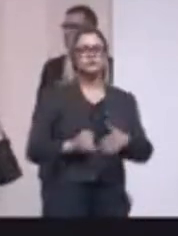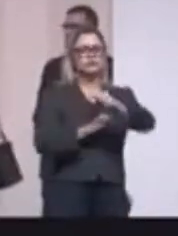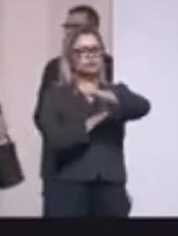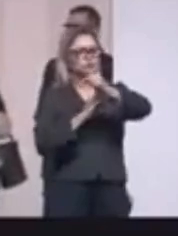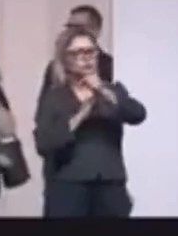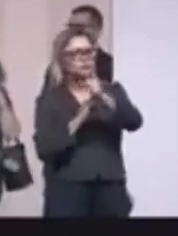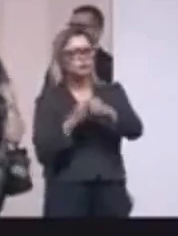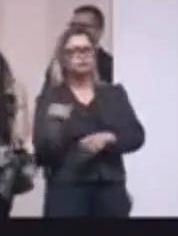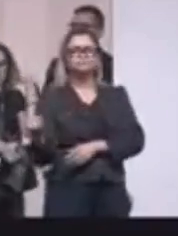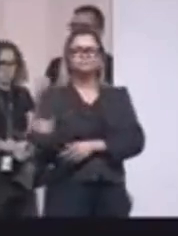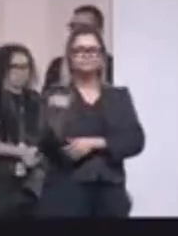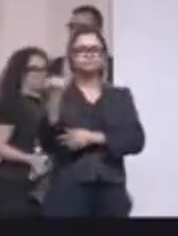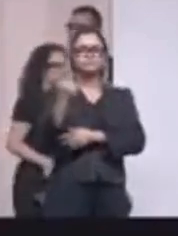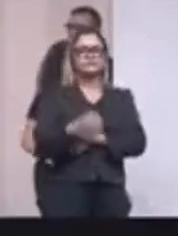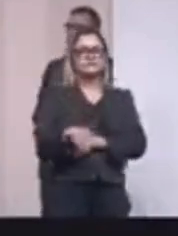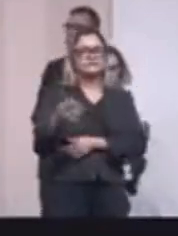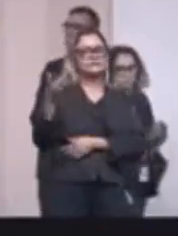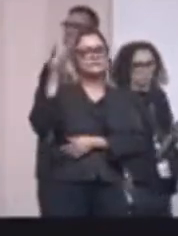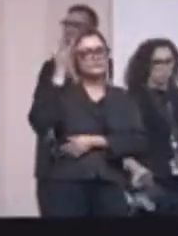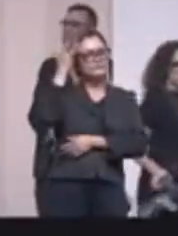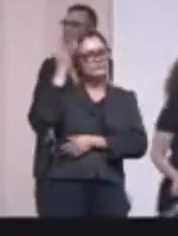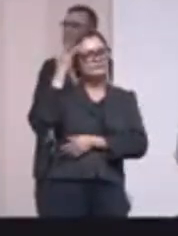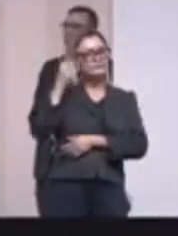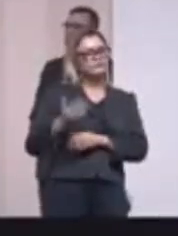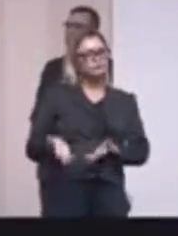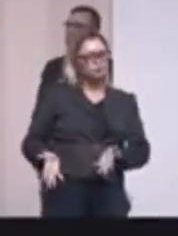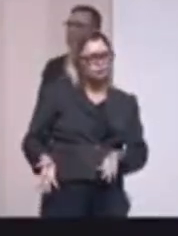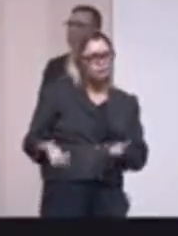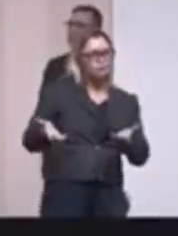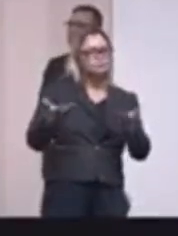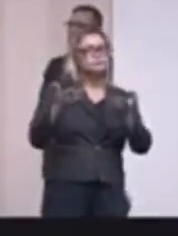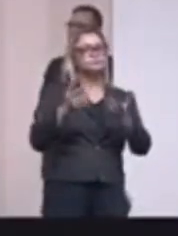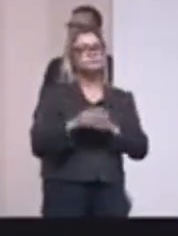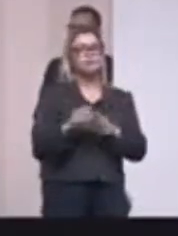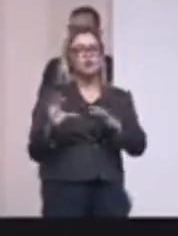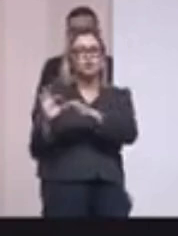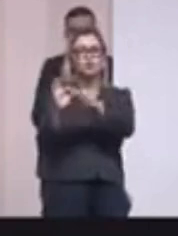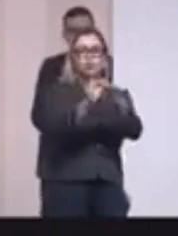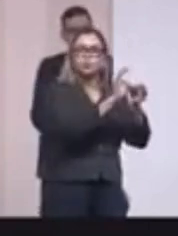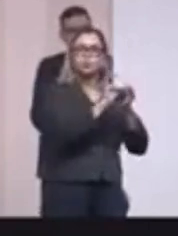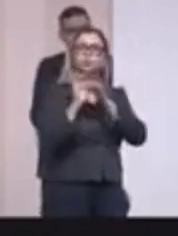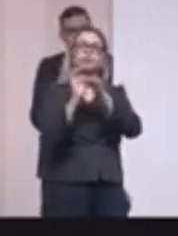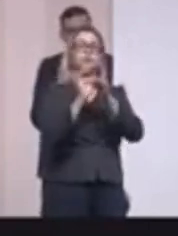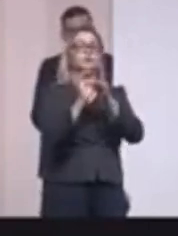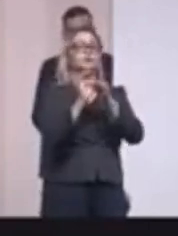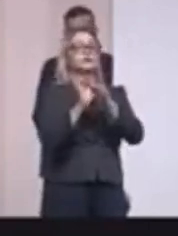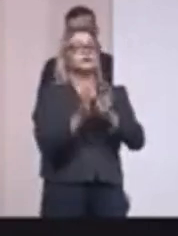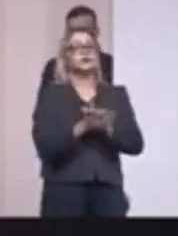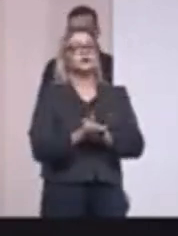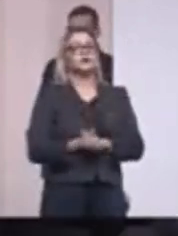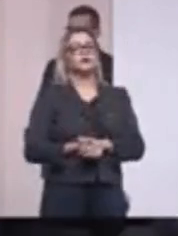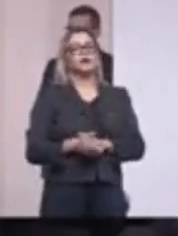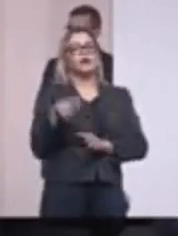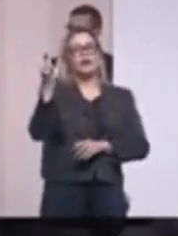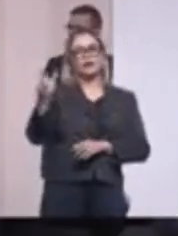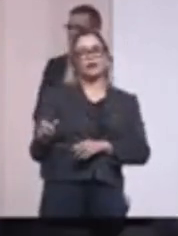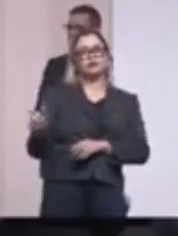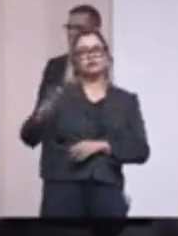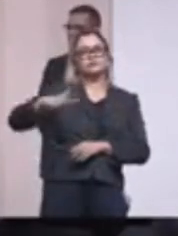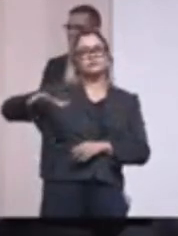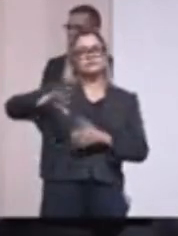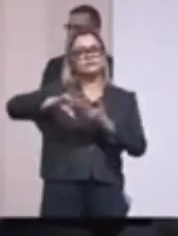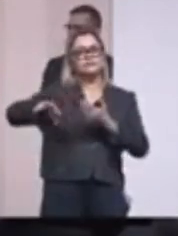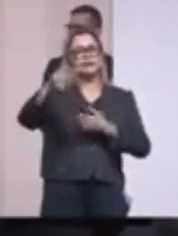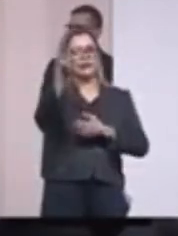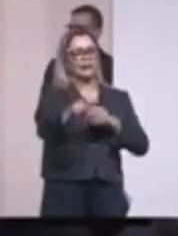ganha em termos de maturidade, ganha em termos de motivação, então houve a unificação da carreira, aquele agente do serviço penitenciário,